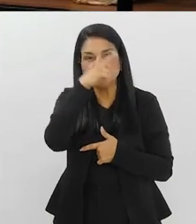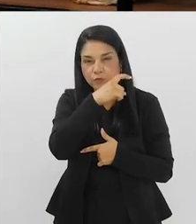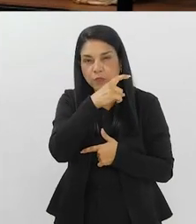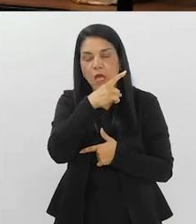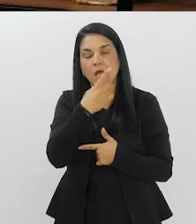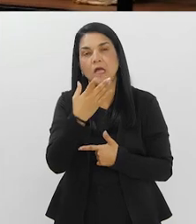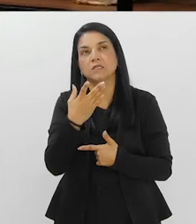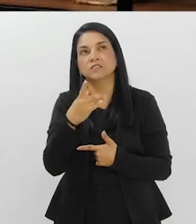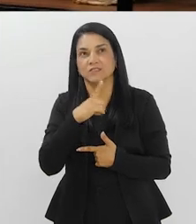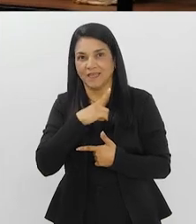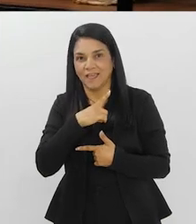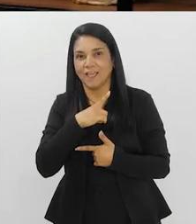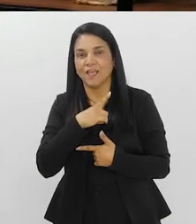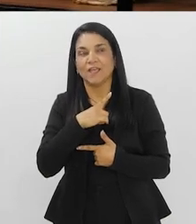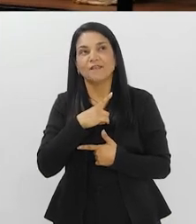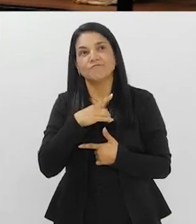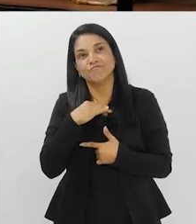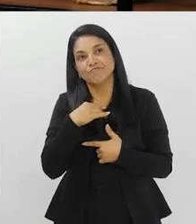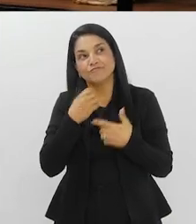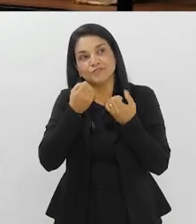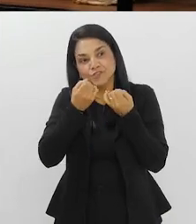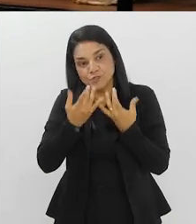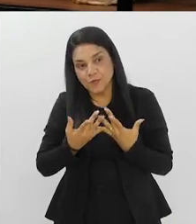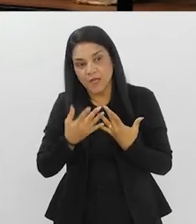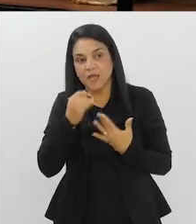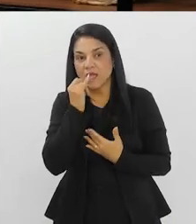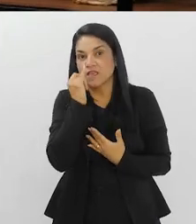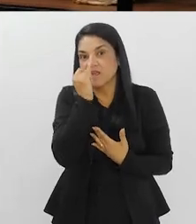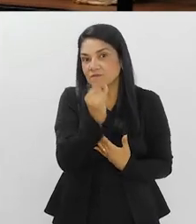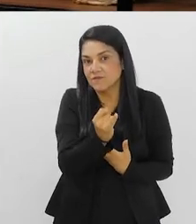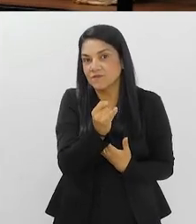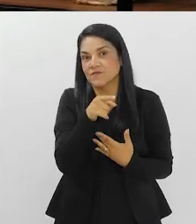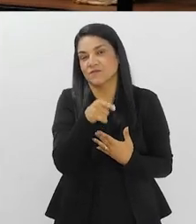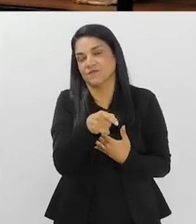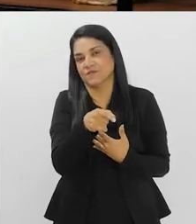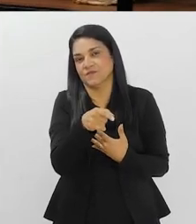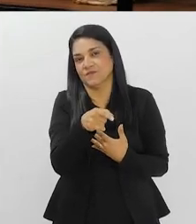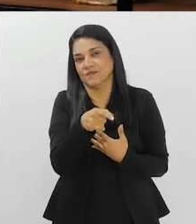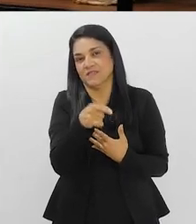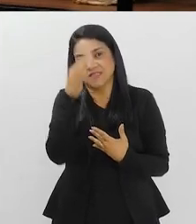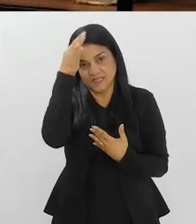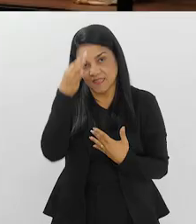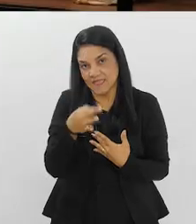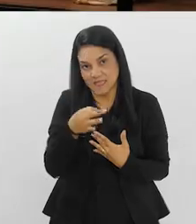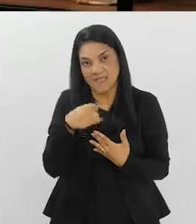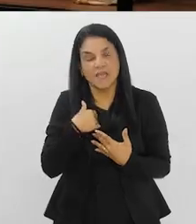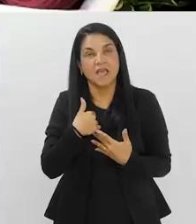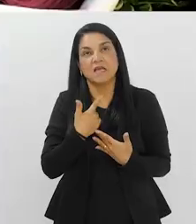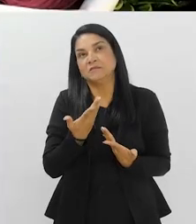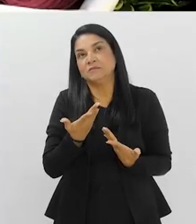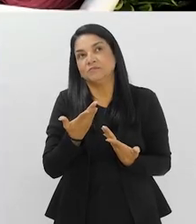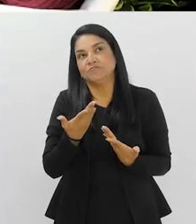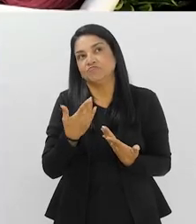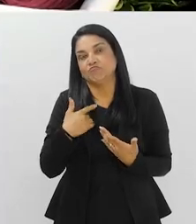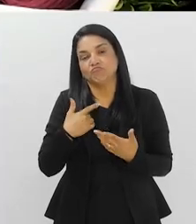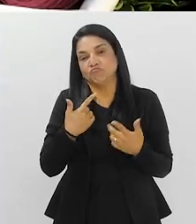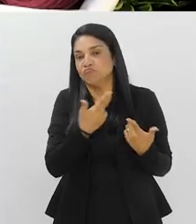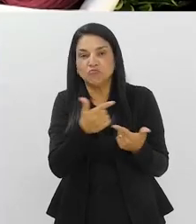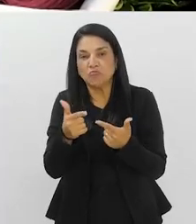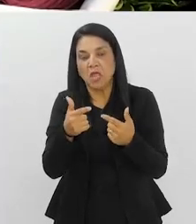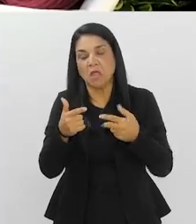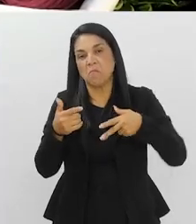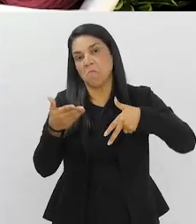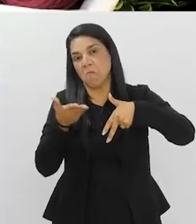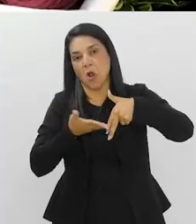dificuldades no sentido de tipo, ah, eu não vi, então assim, né? Muitos de nós não vimos a